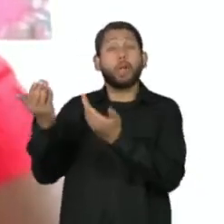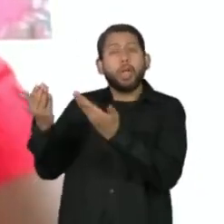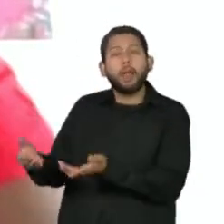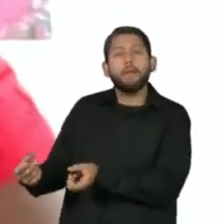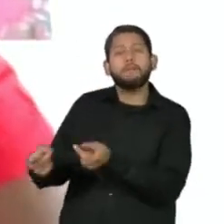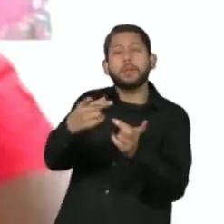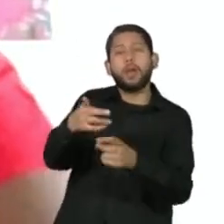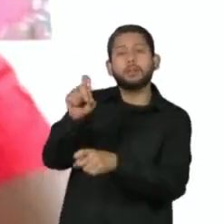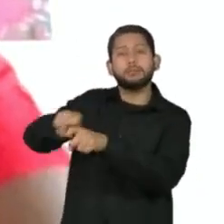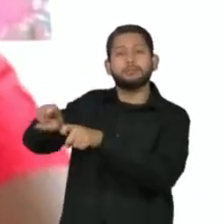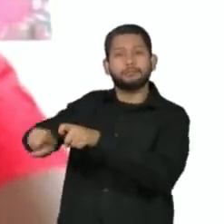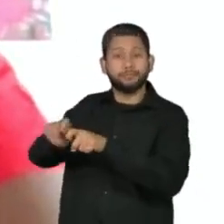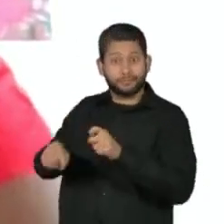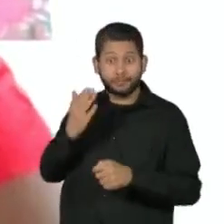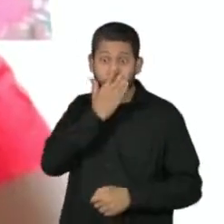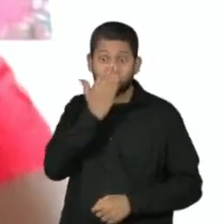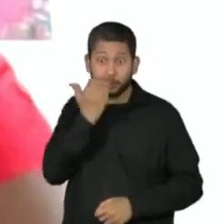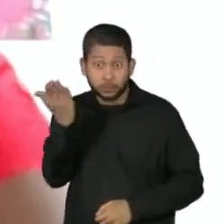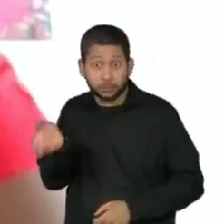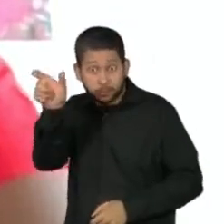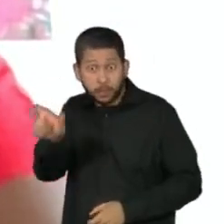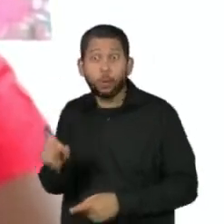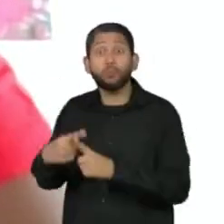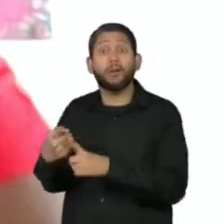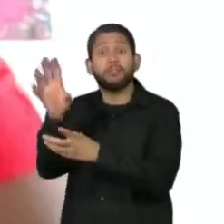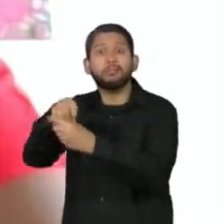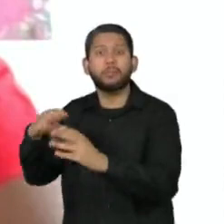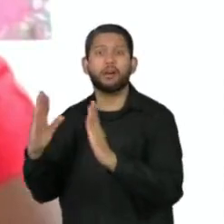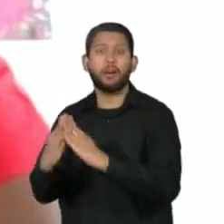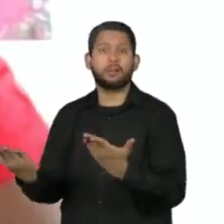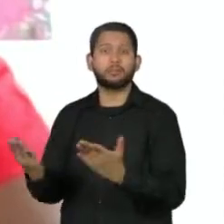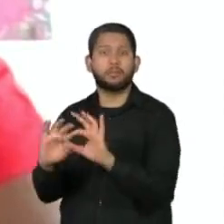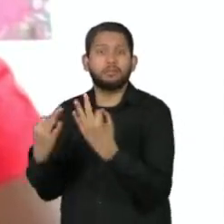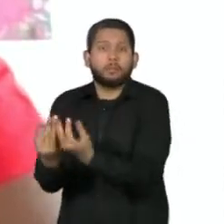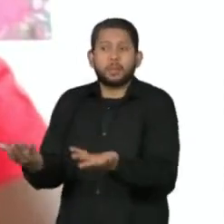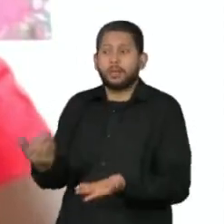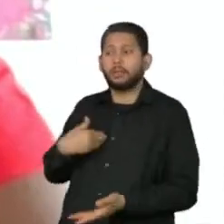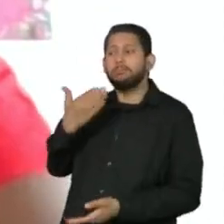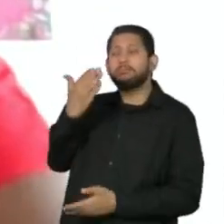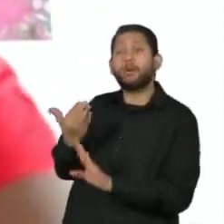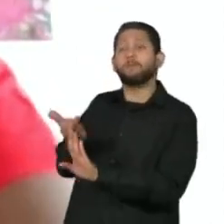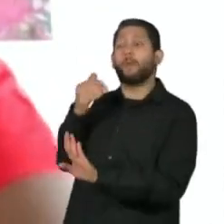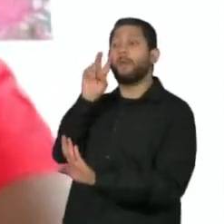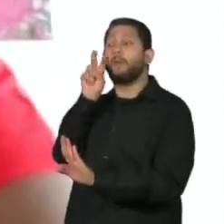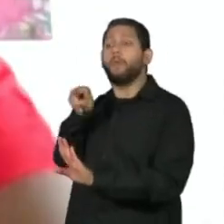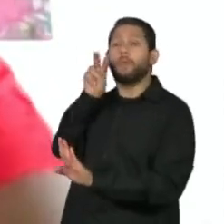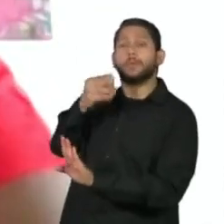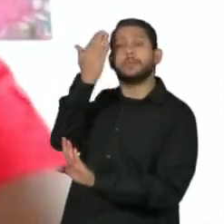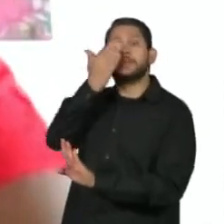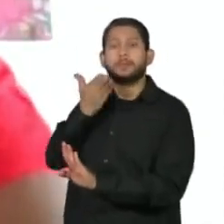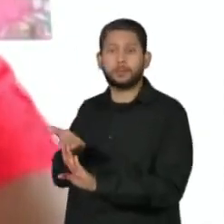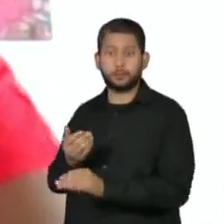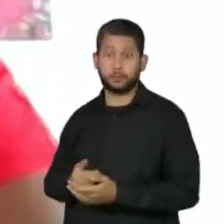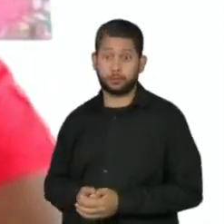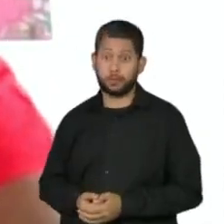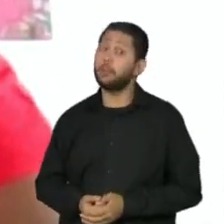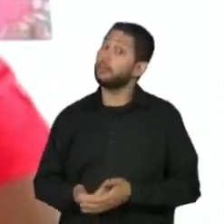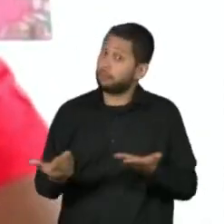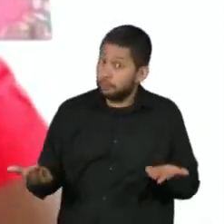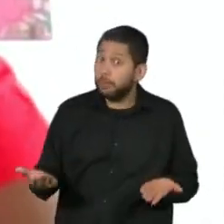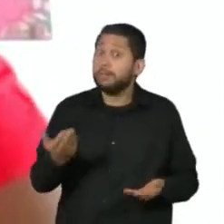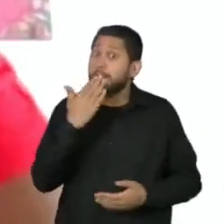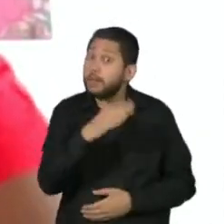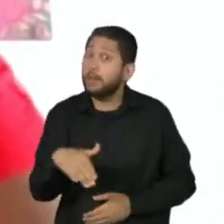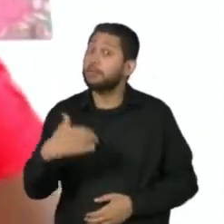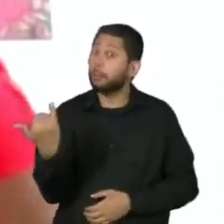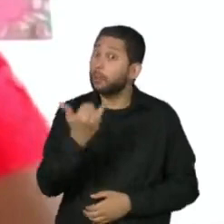normalmente nas próprias casas, dentro das famílias. E como nós não discutimos educação sexual com as